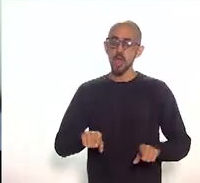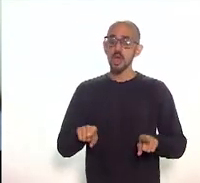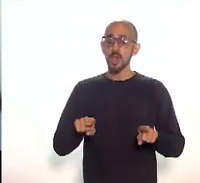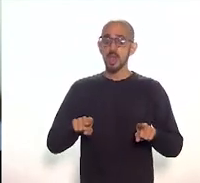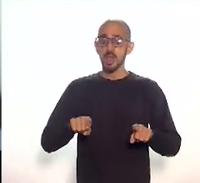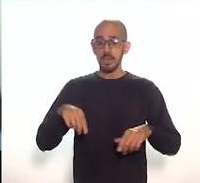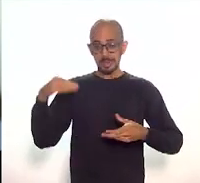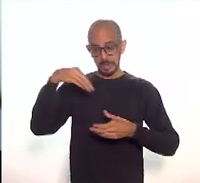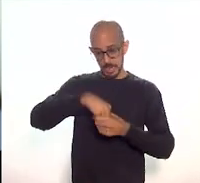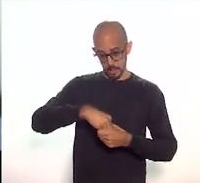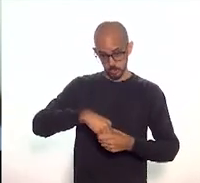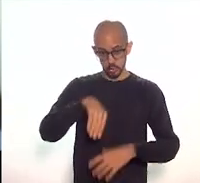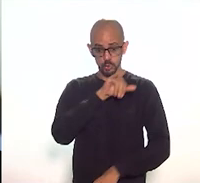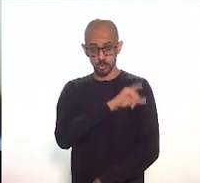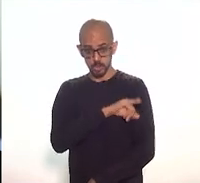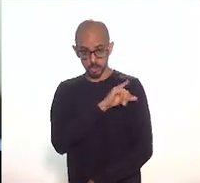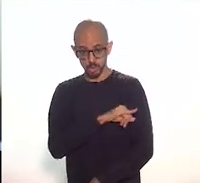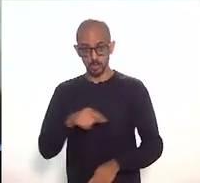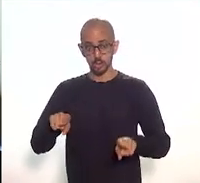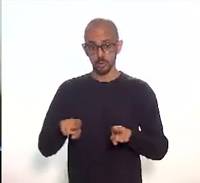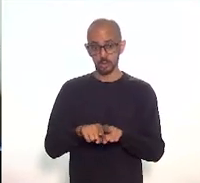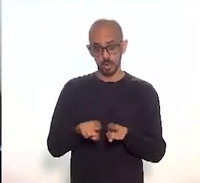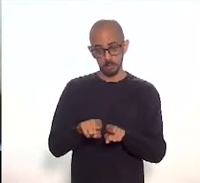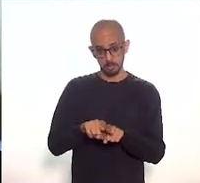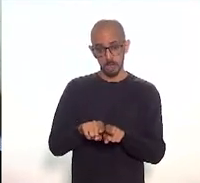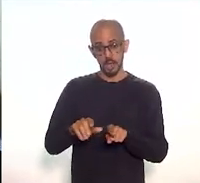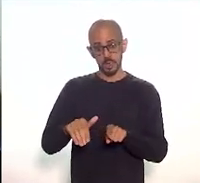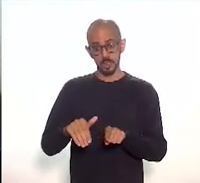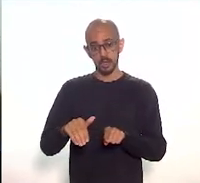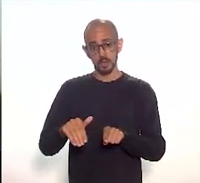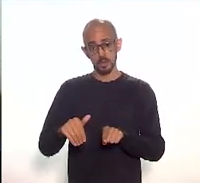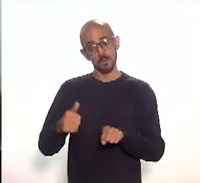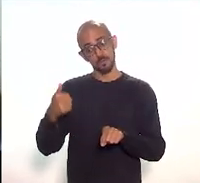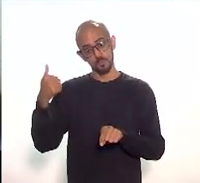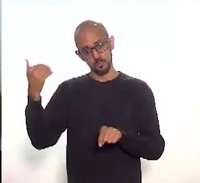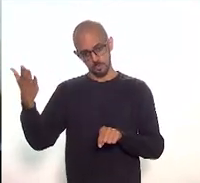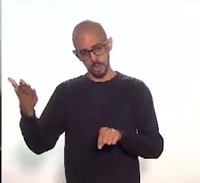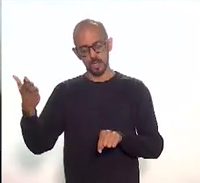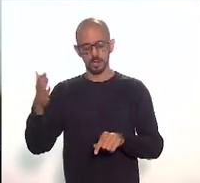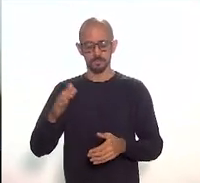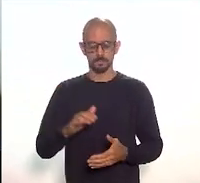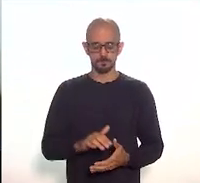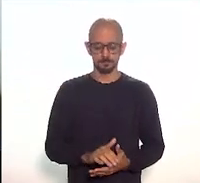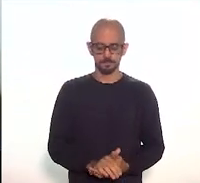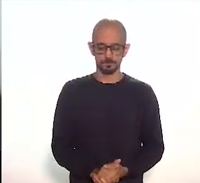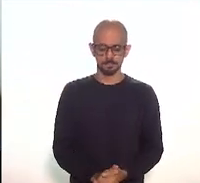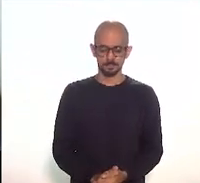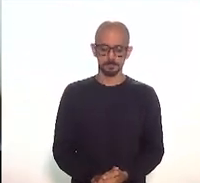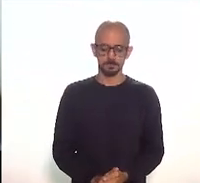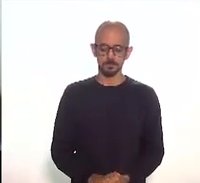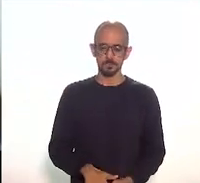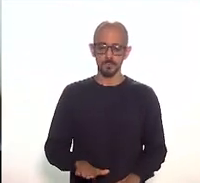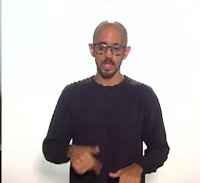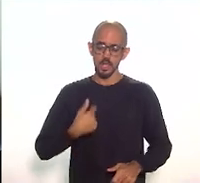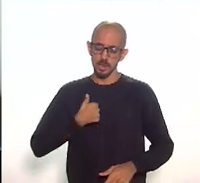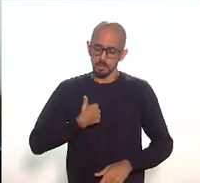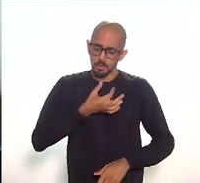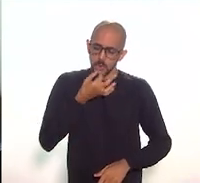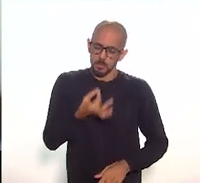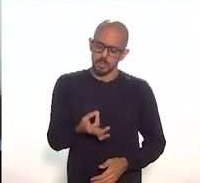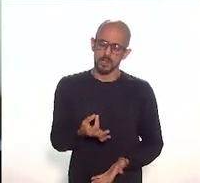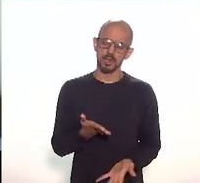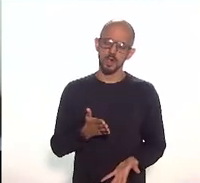interno, quer seja o turismo externo. E eu achei esse conceito